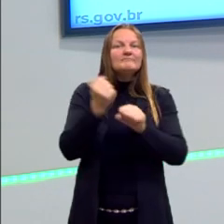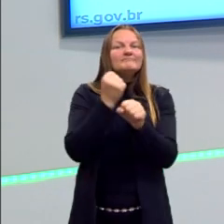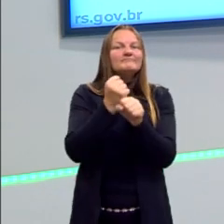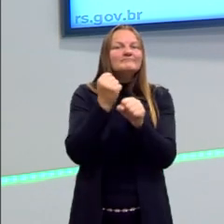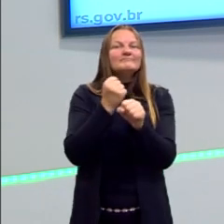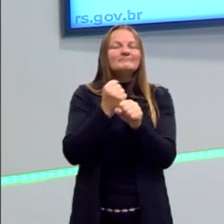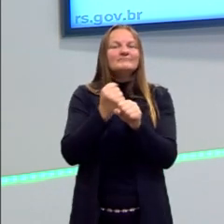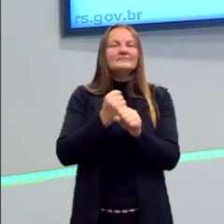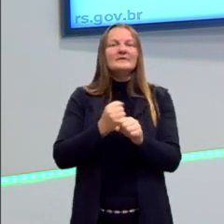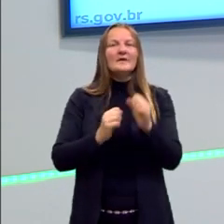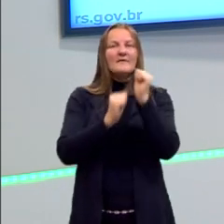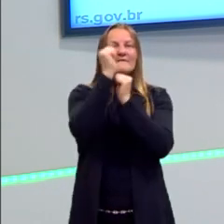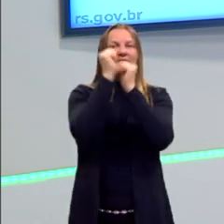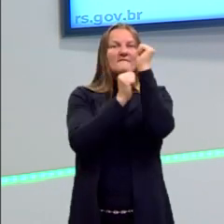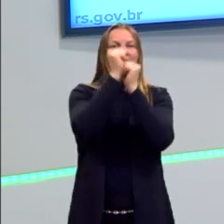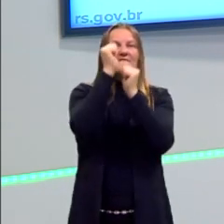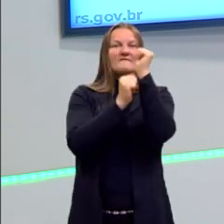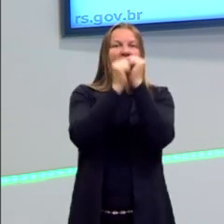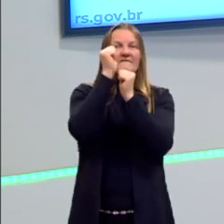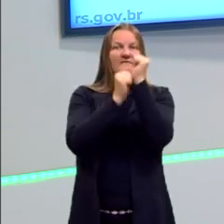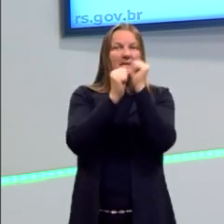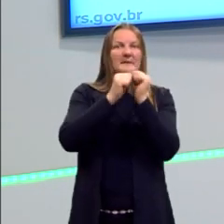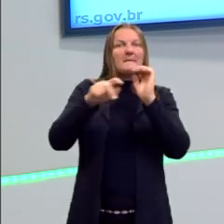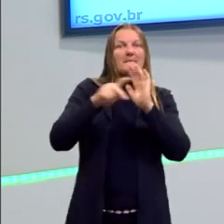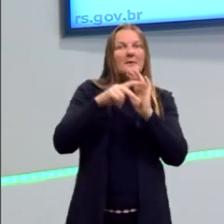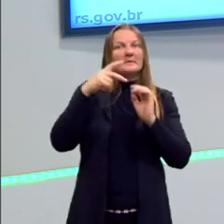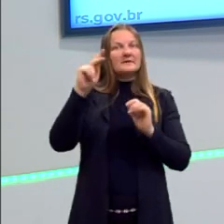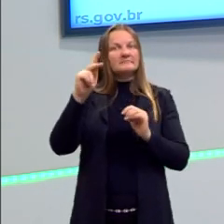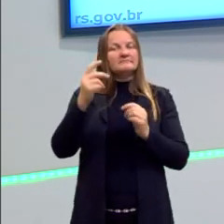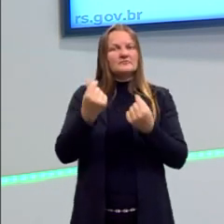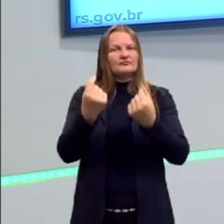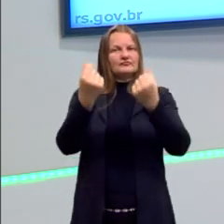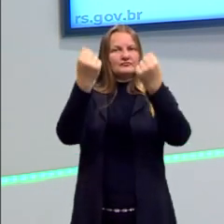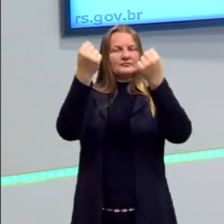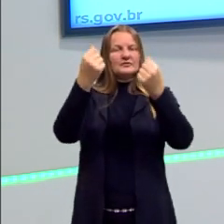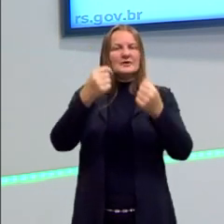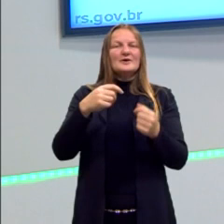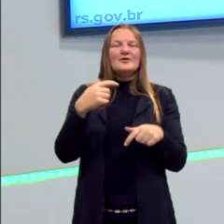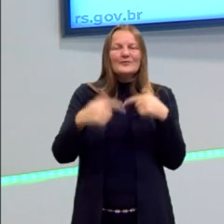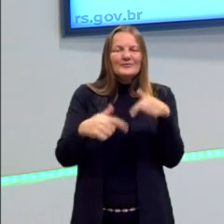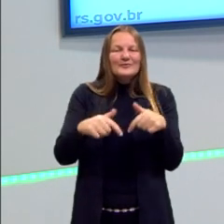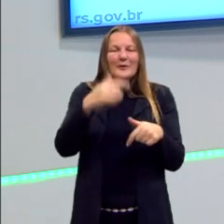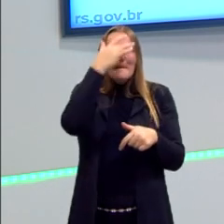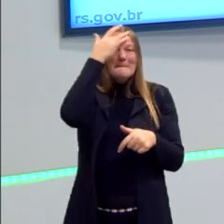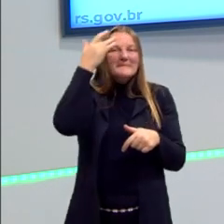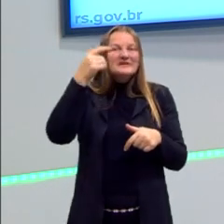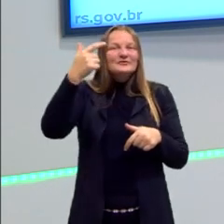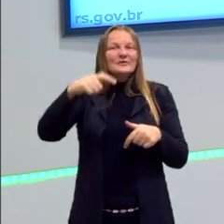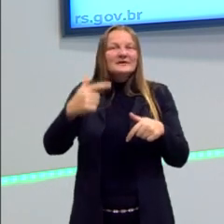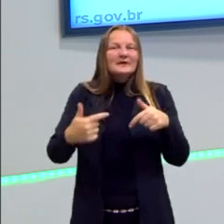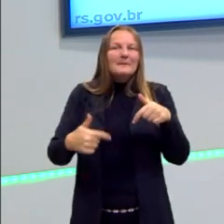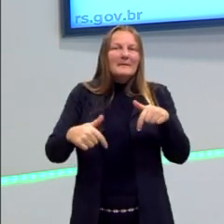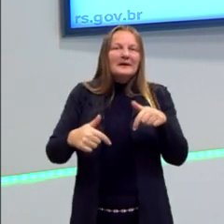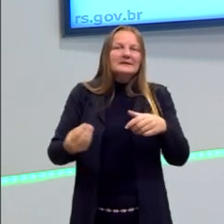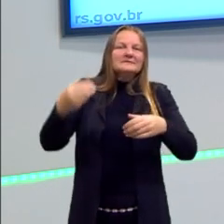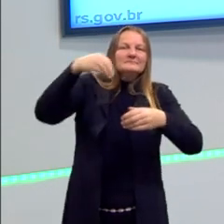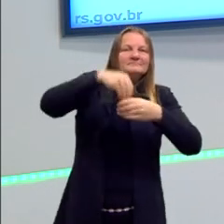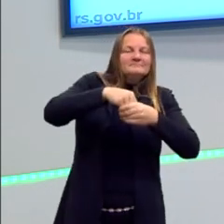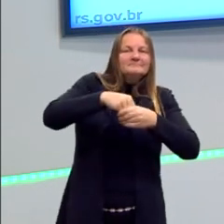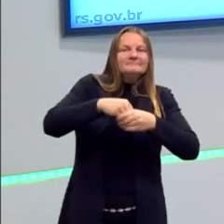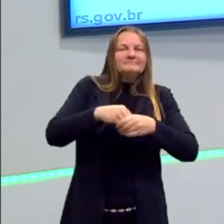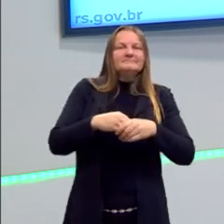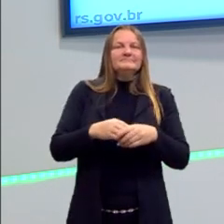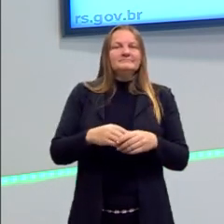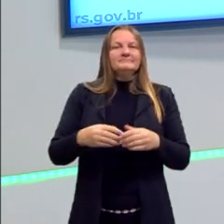colocando as suas fábricas em países com mão de obra mais barata. E aí, esses